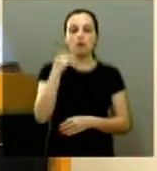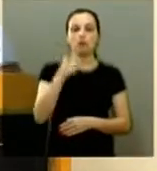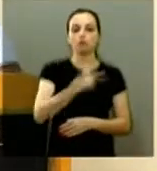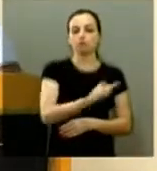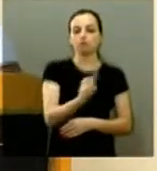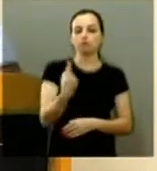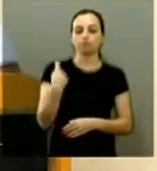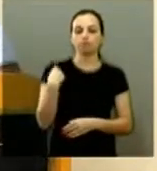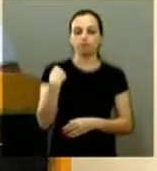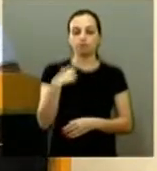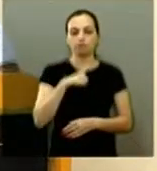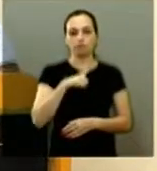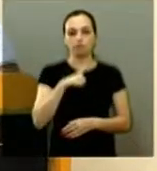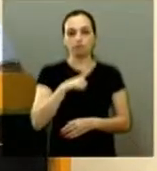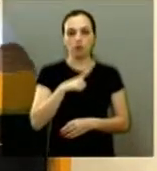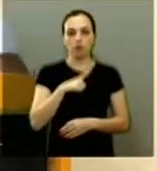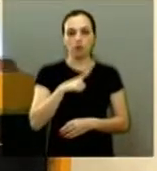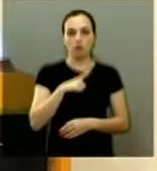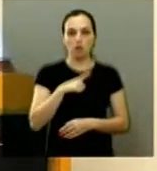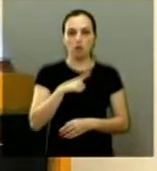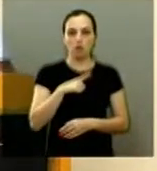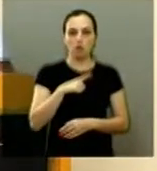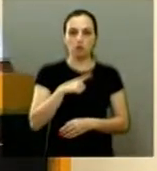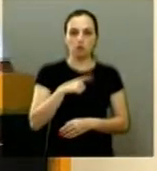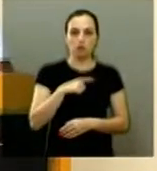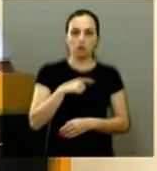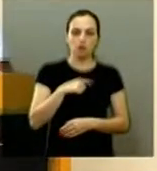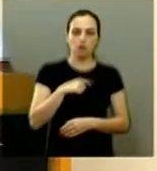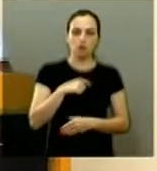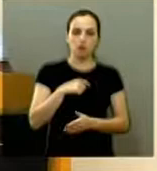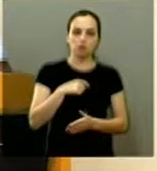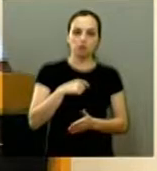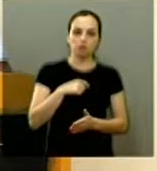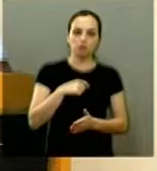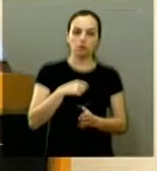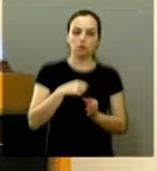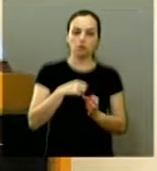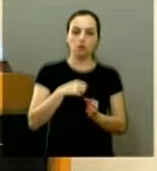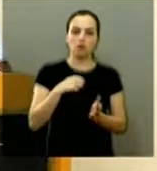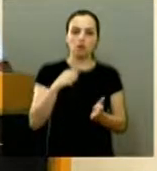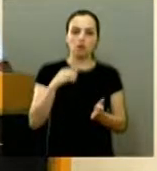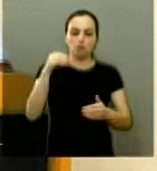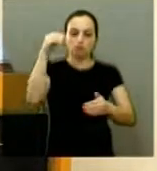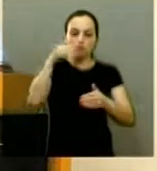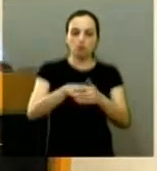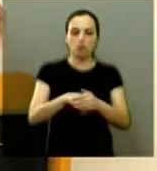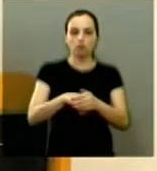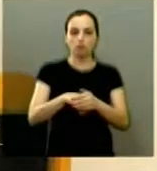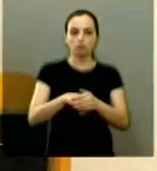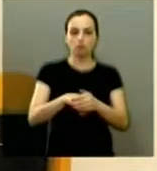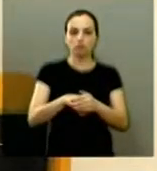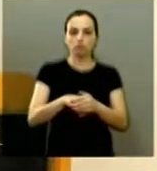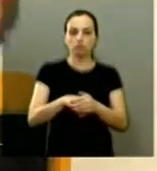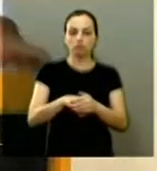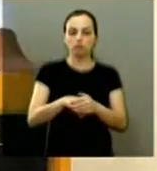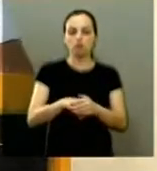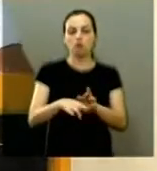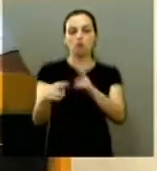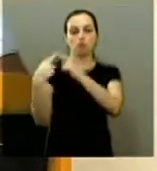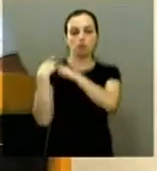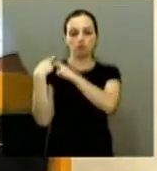que exercer a nossa função de cidadão e eleger com